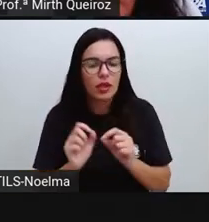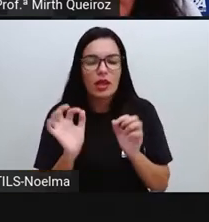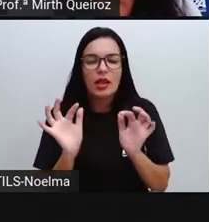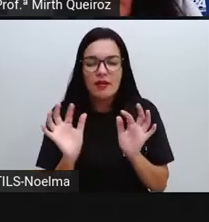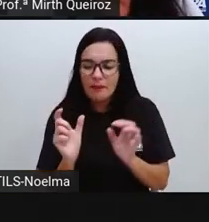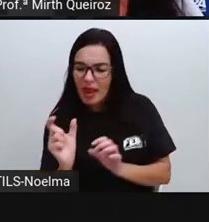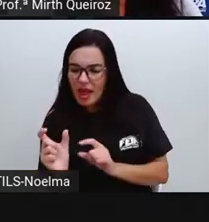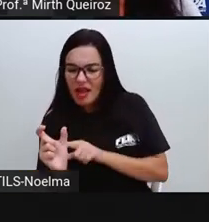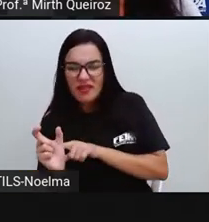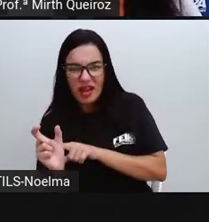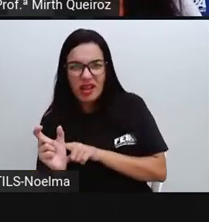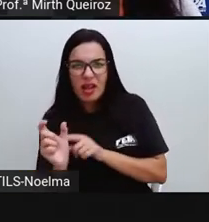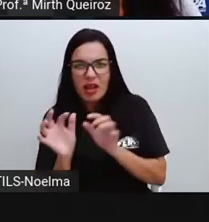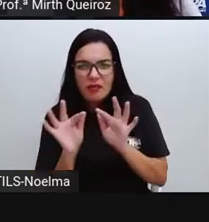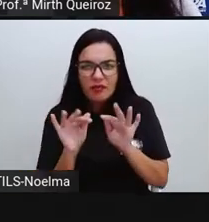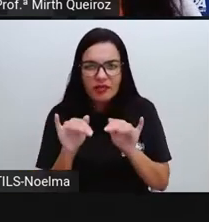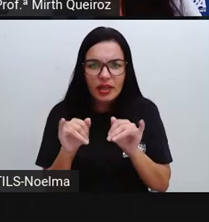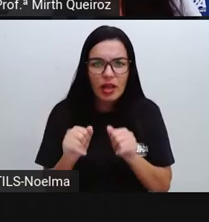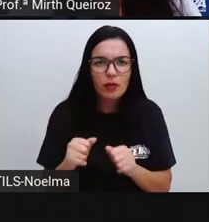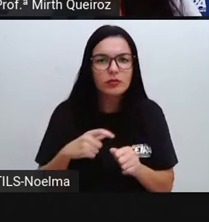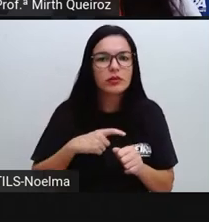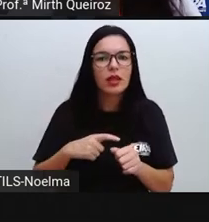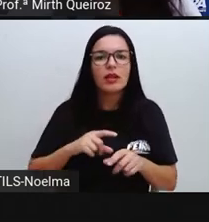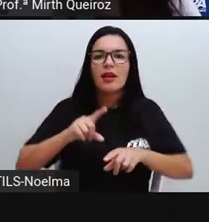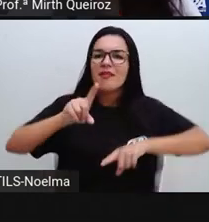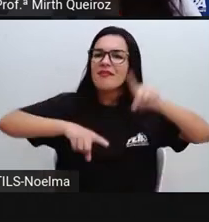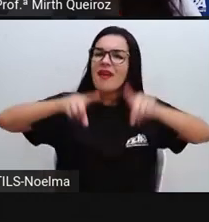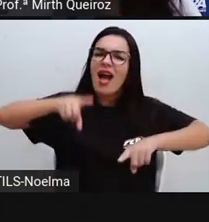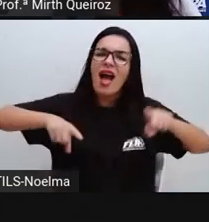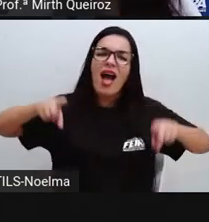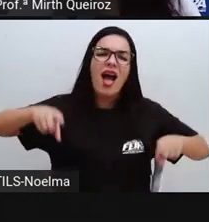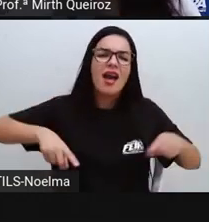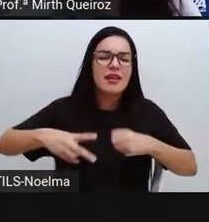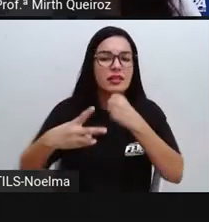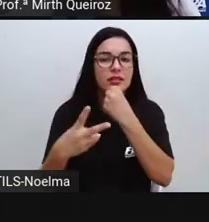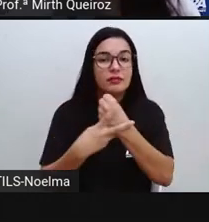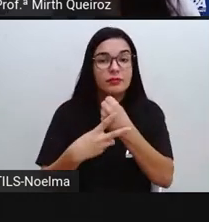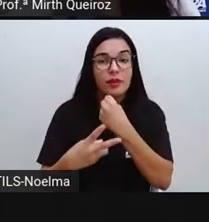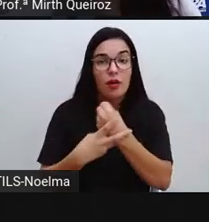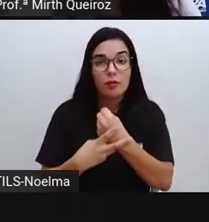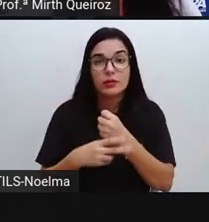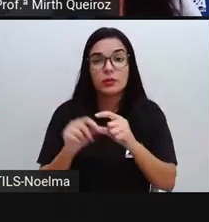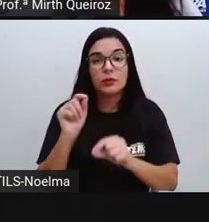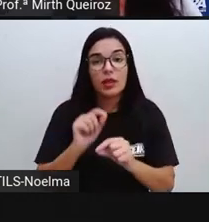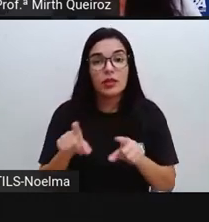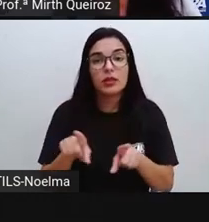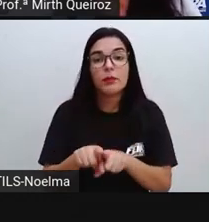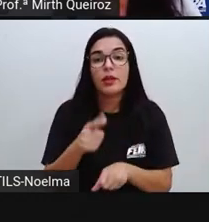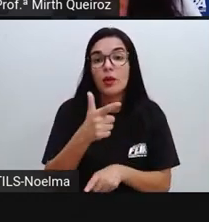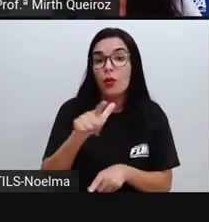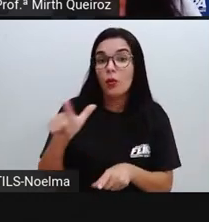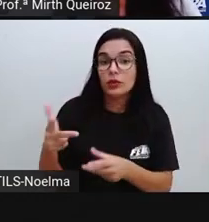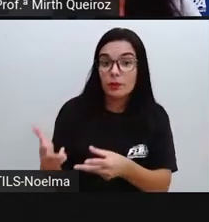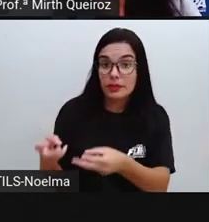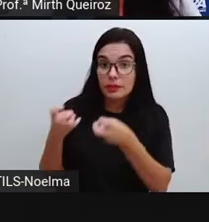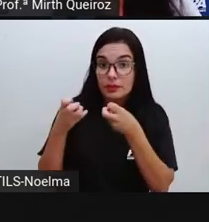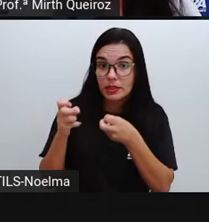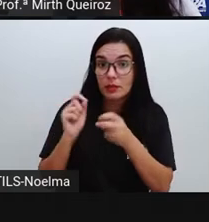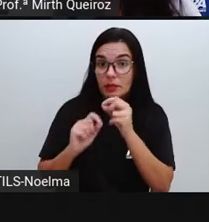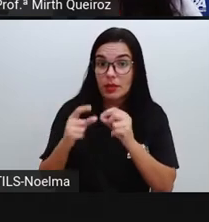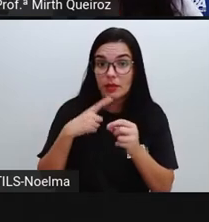terminações se referem às várias formas verbais que nós conhecemos. E o outro aspecto é que elas mostram muito